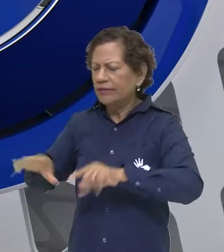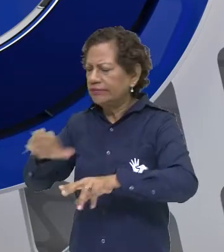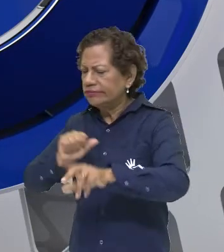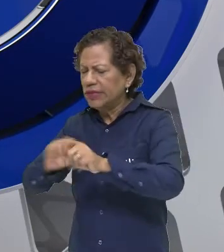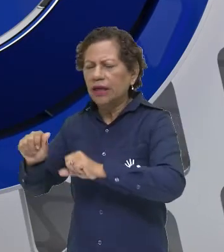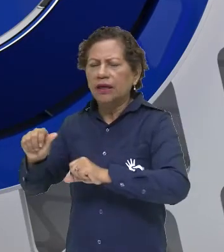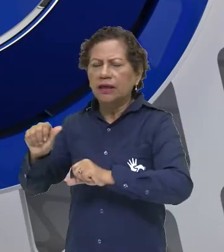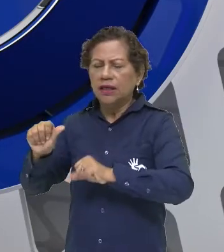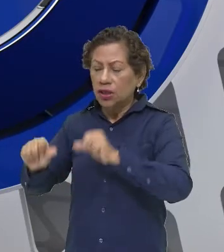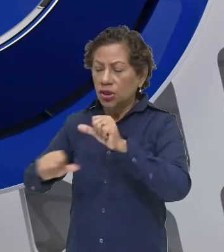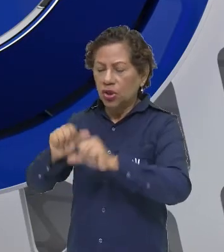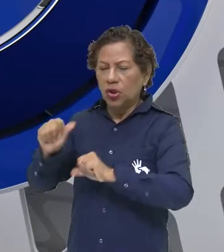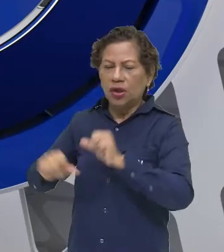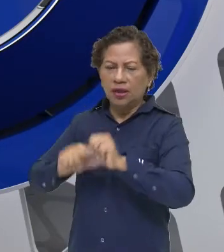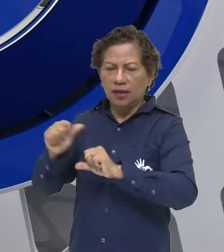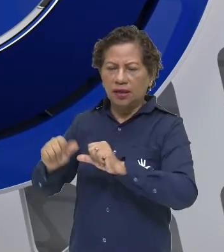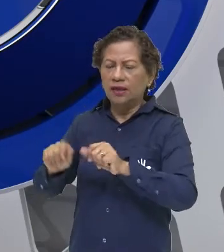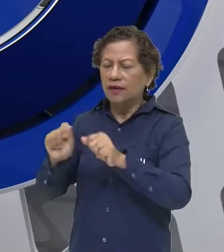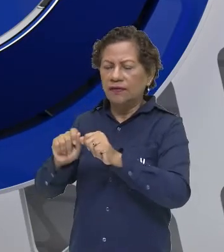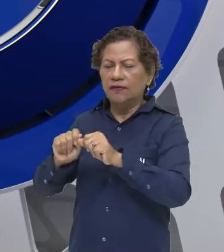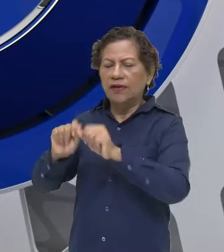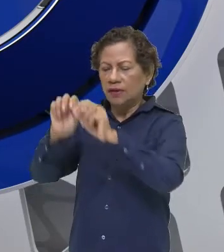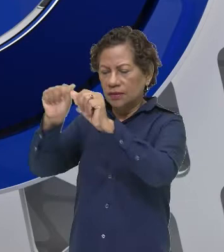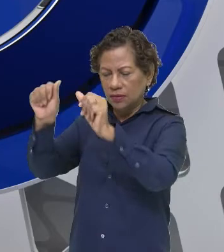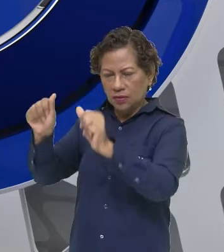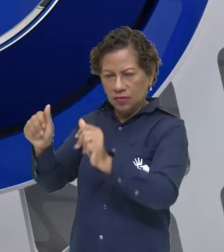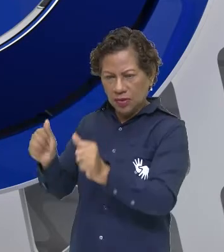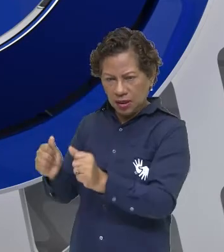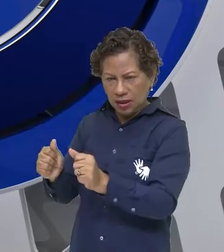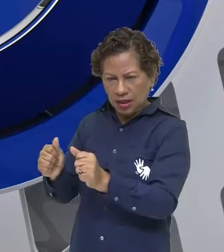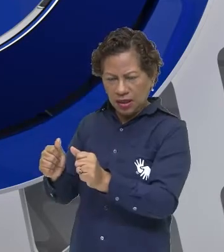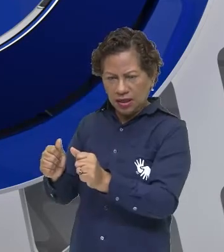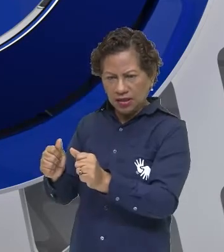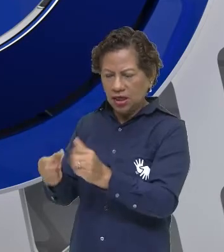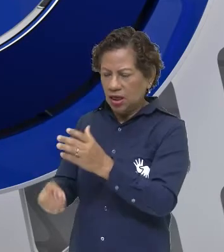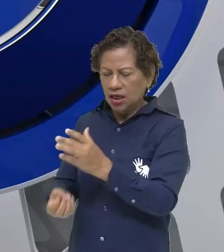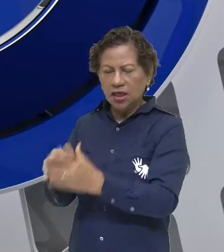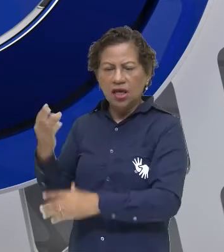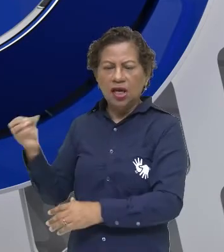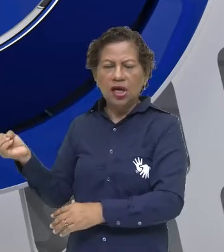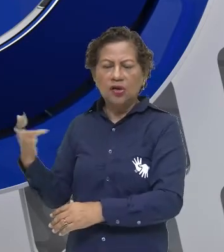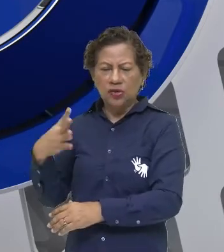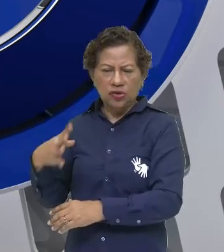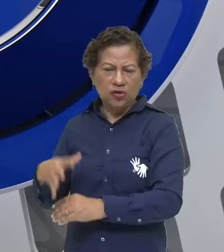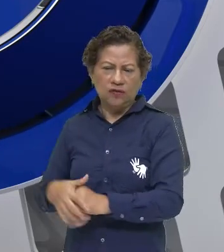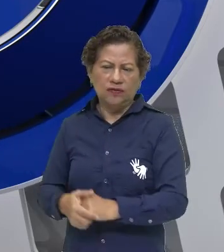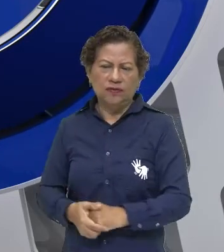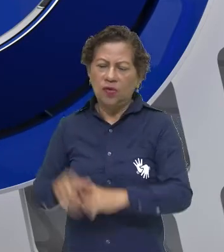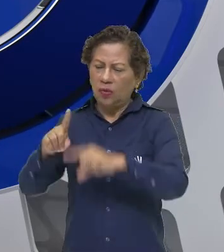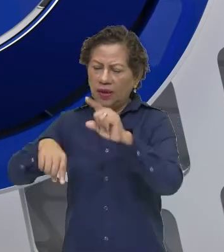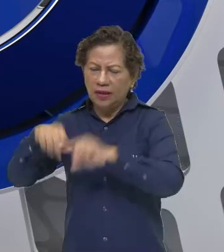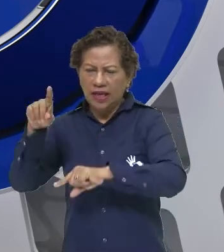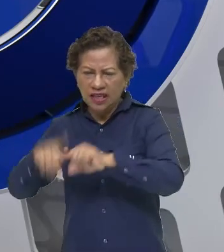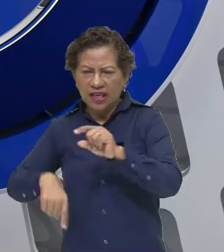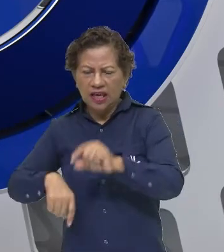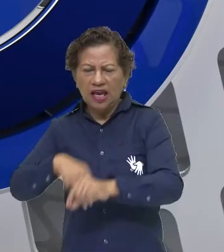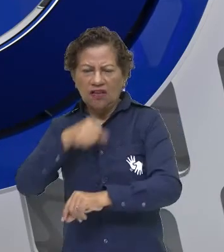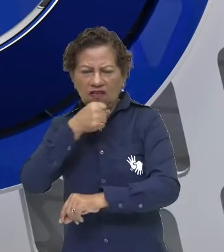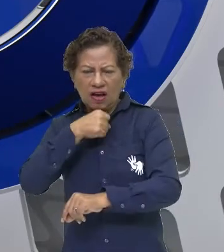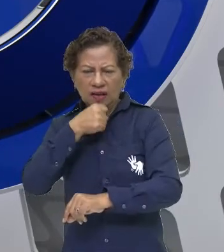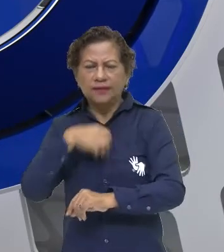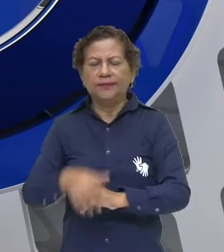Porque ele perde a sua funcionalidade e ganha apenas a questão contemplativa. Aí,